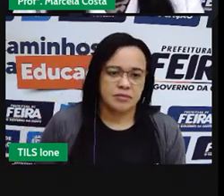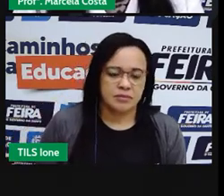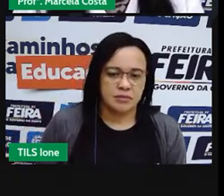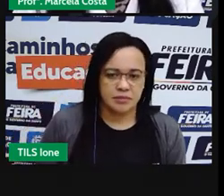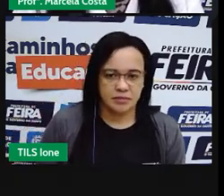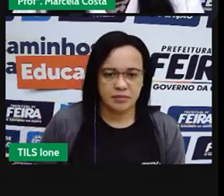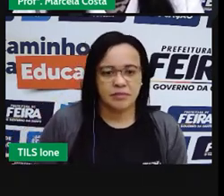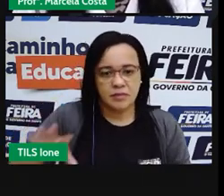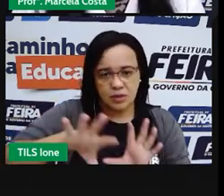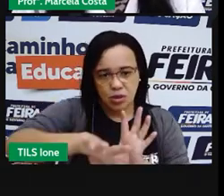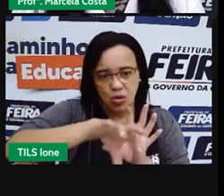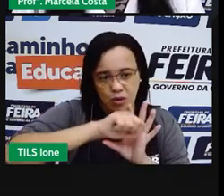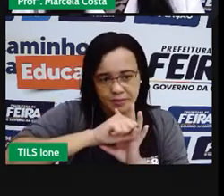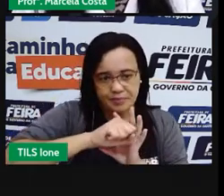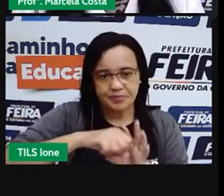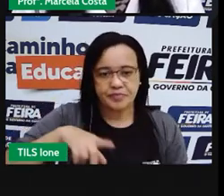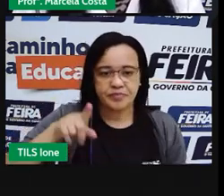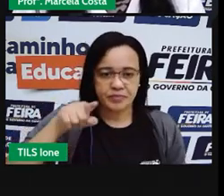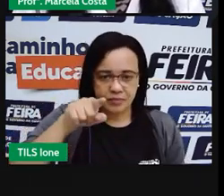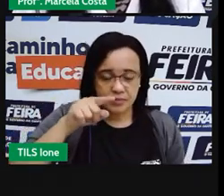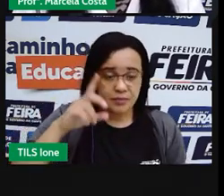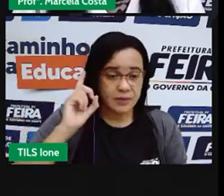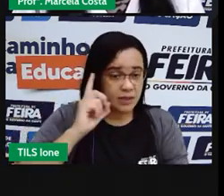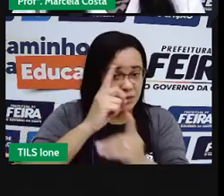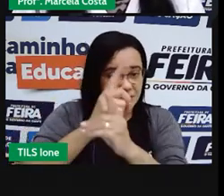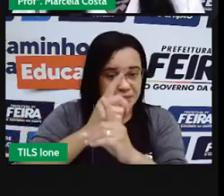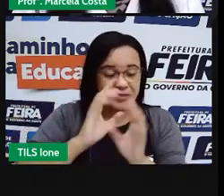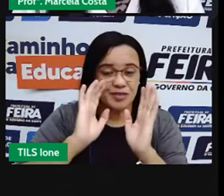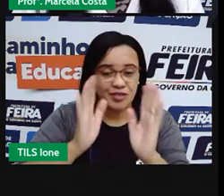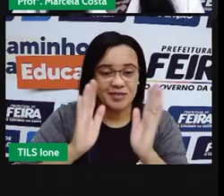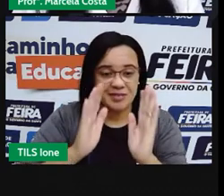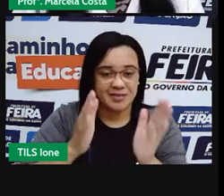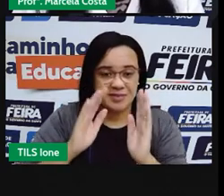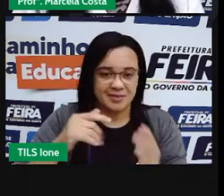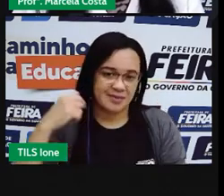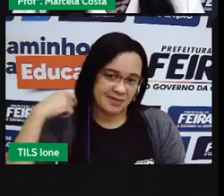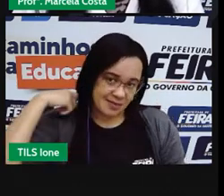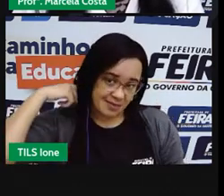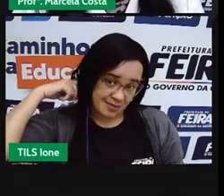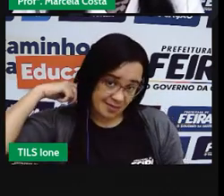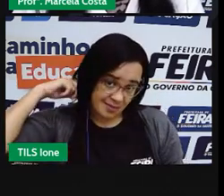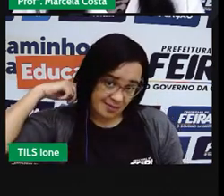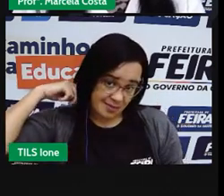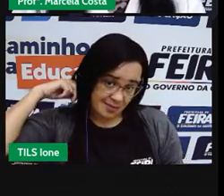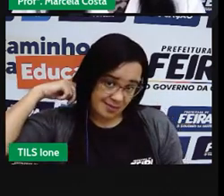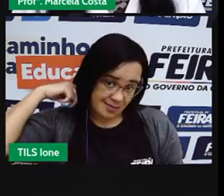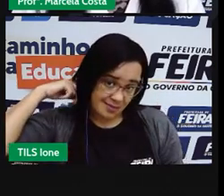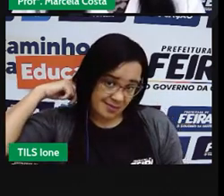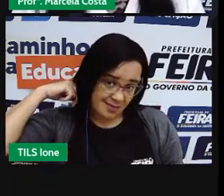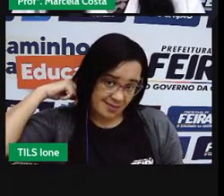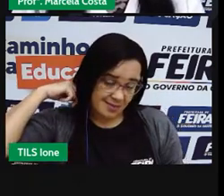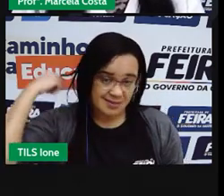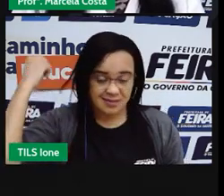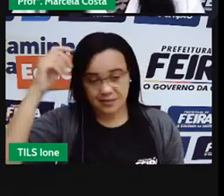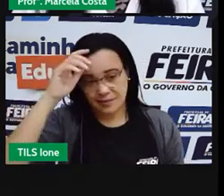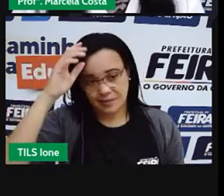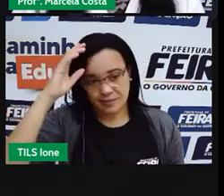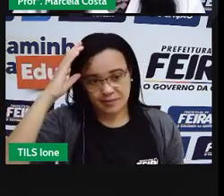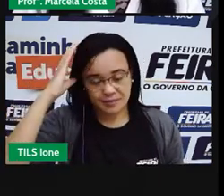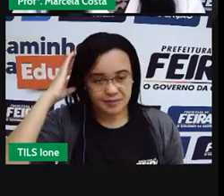com a aula. Já encontramos. Econômica e ambiental.